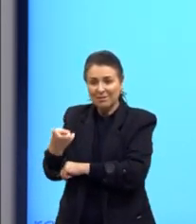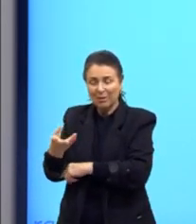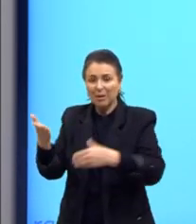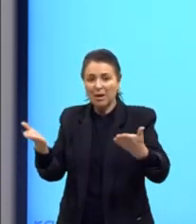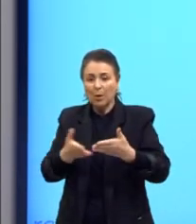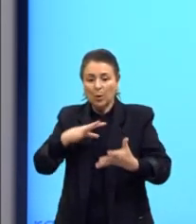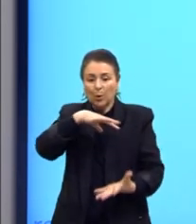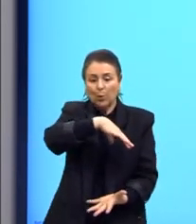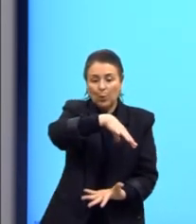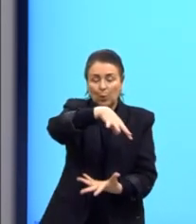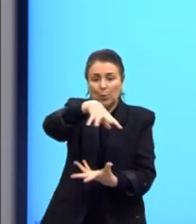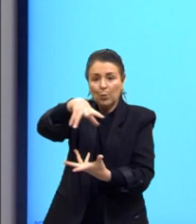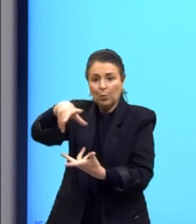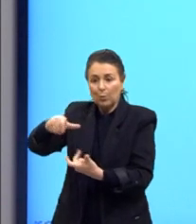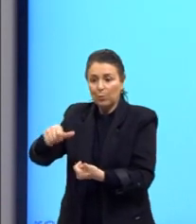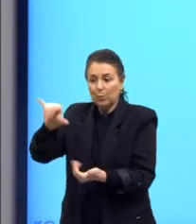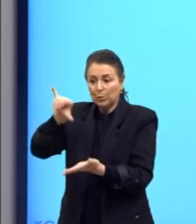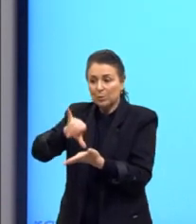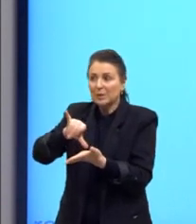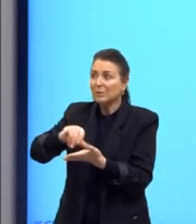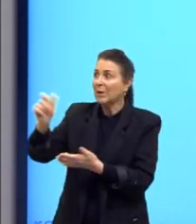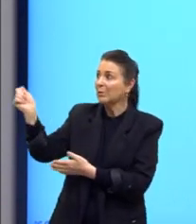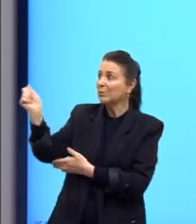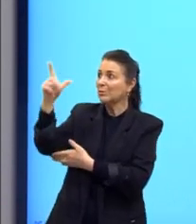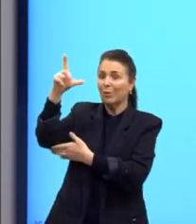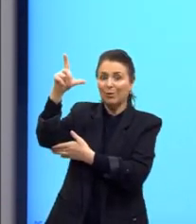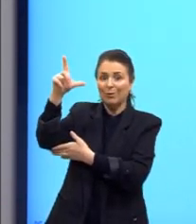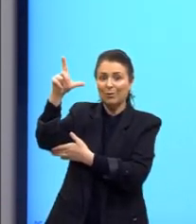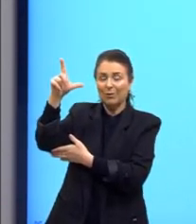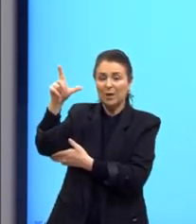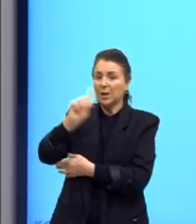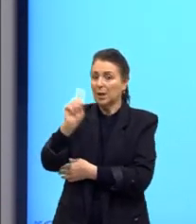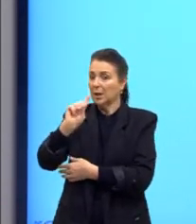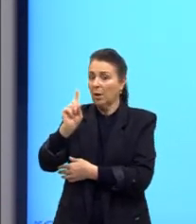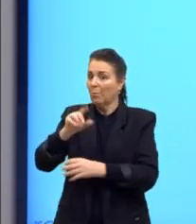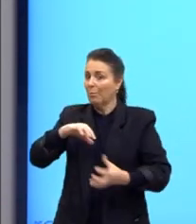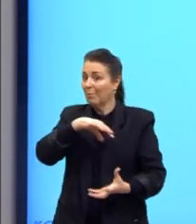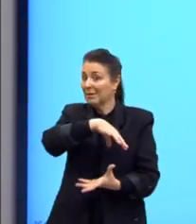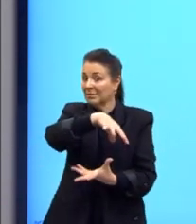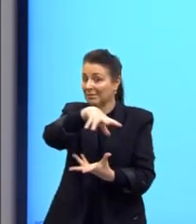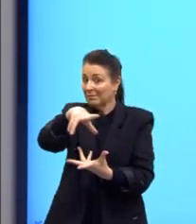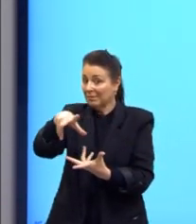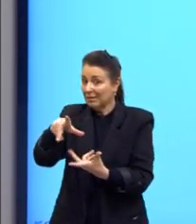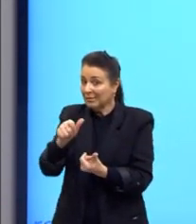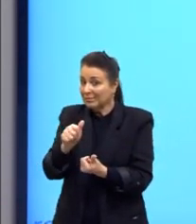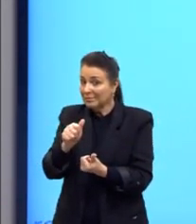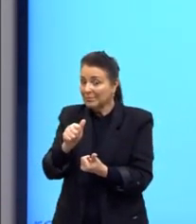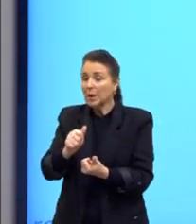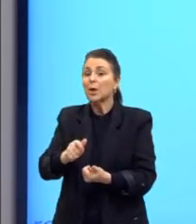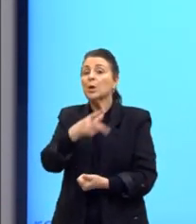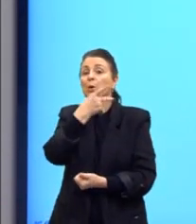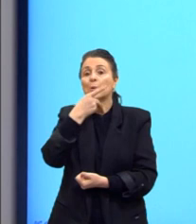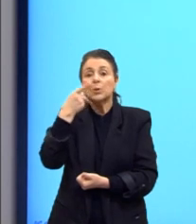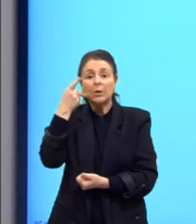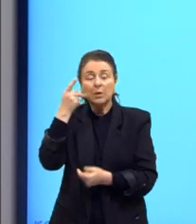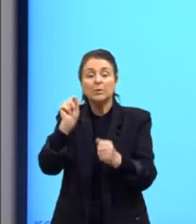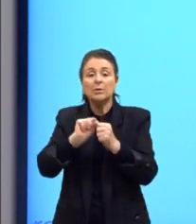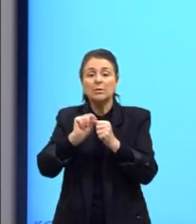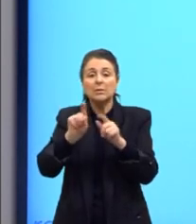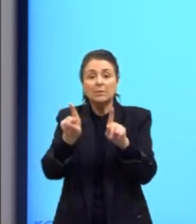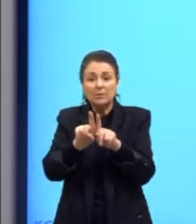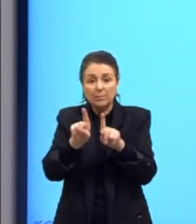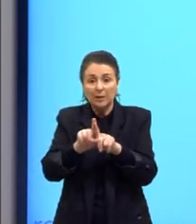o o mundo, o centro do mundo é o Sol, o sistema é o centro e não mais a Terra. E o Kant faz isso. Porque